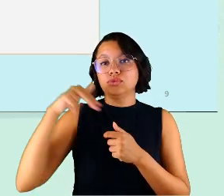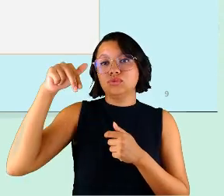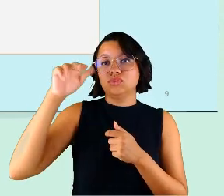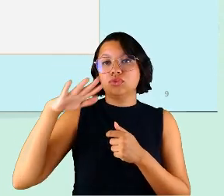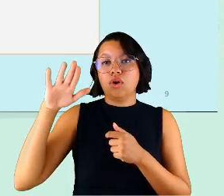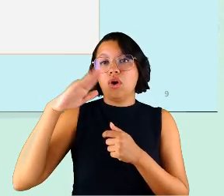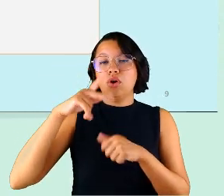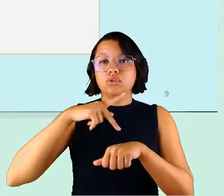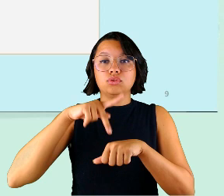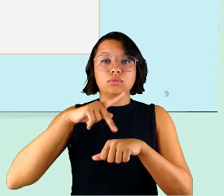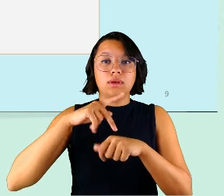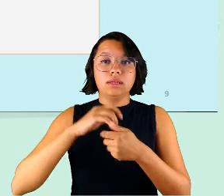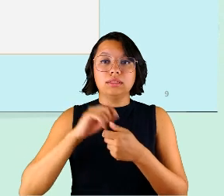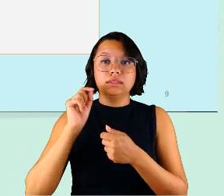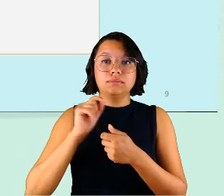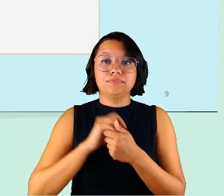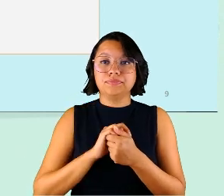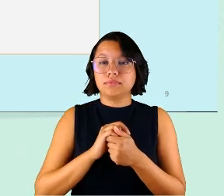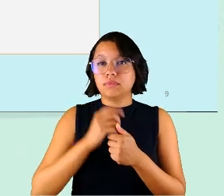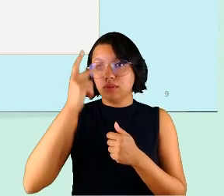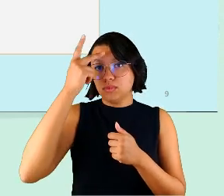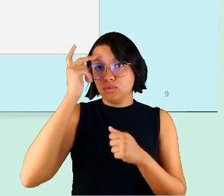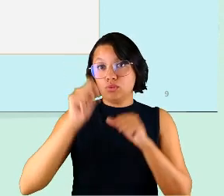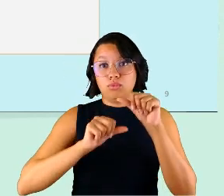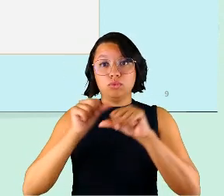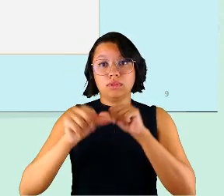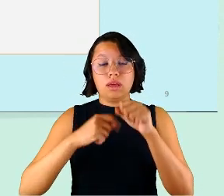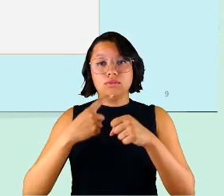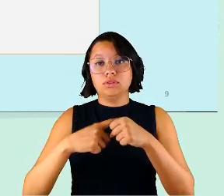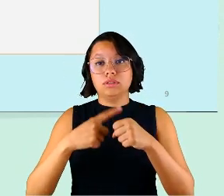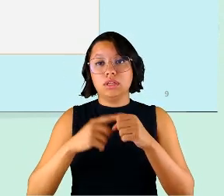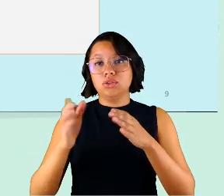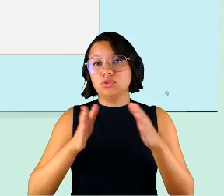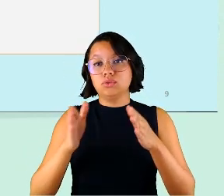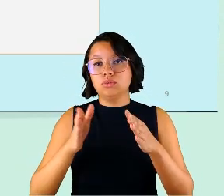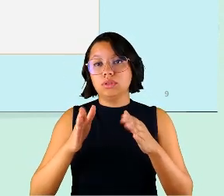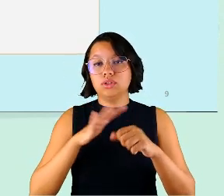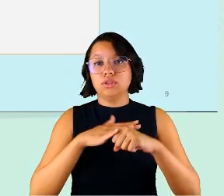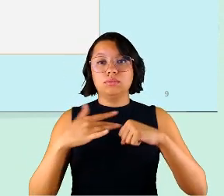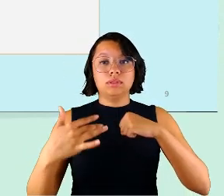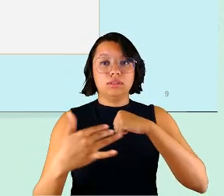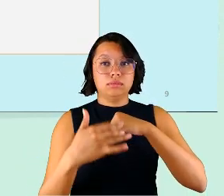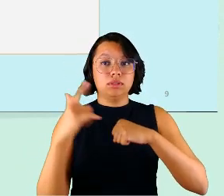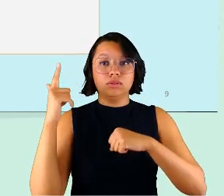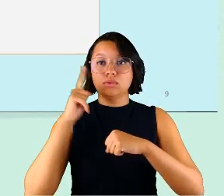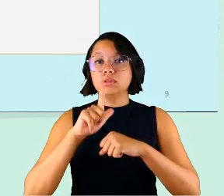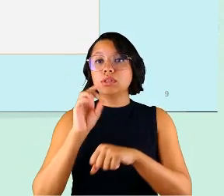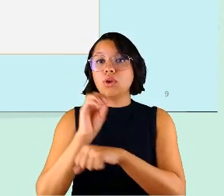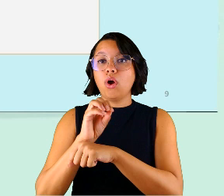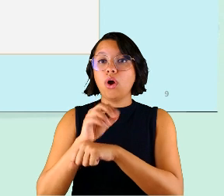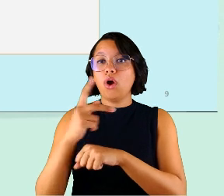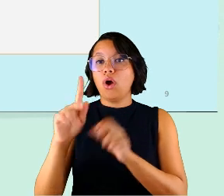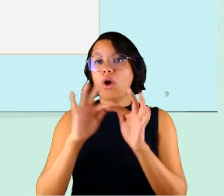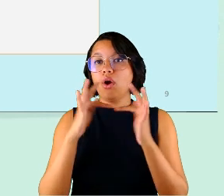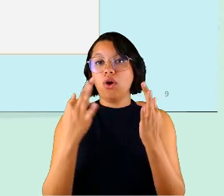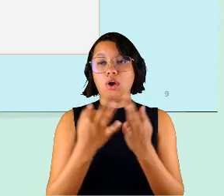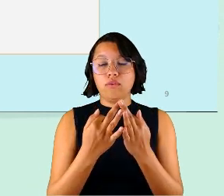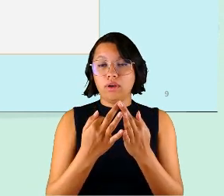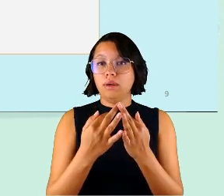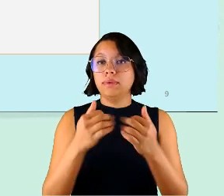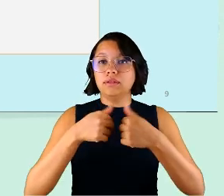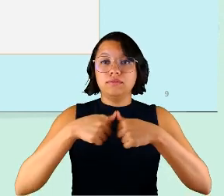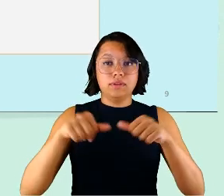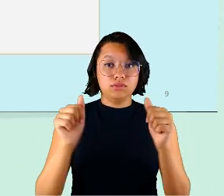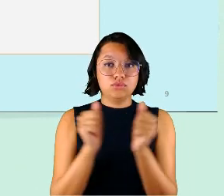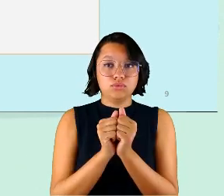norte do país em que as pessoas mudaram de cidade durante a pandemia e conseguiram cuidar da sua família